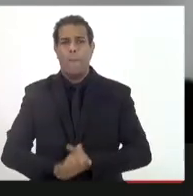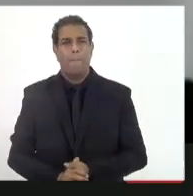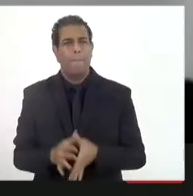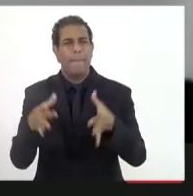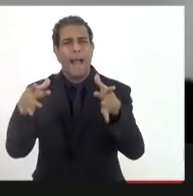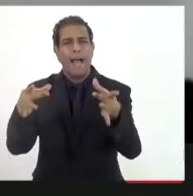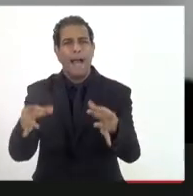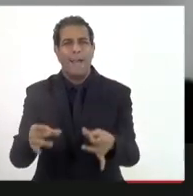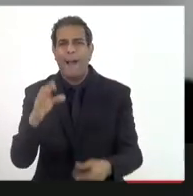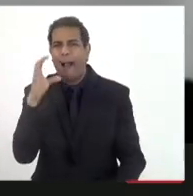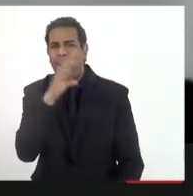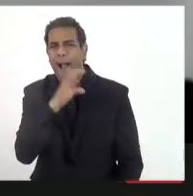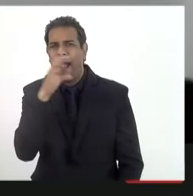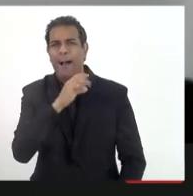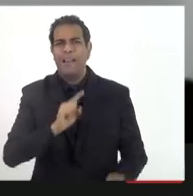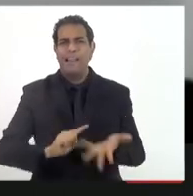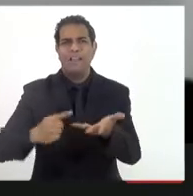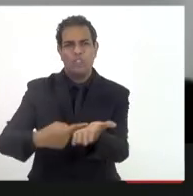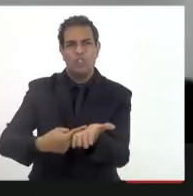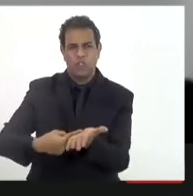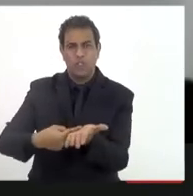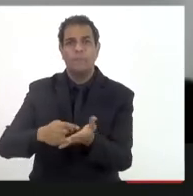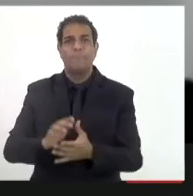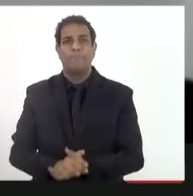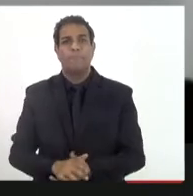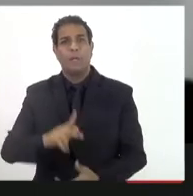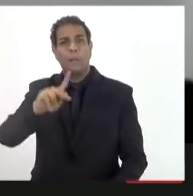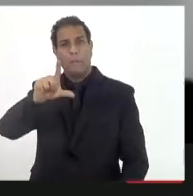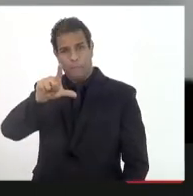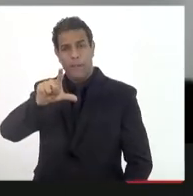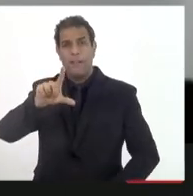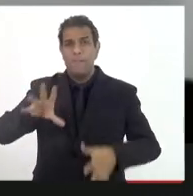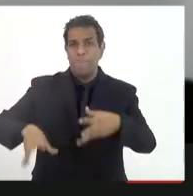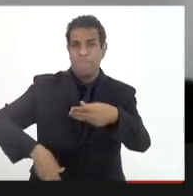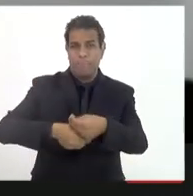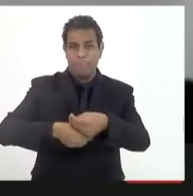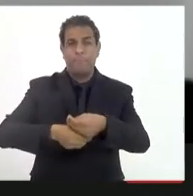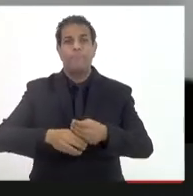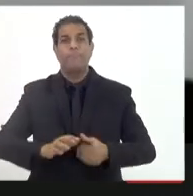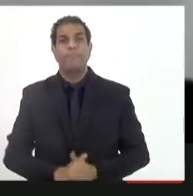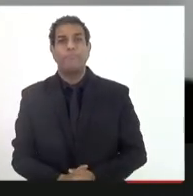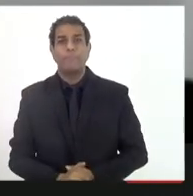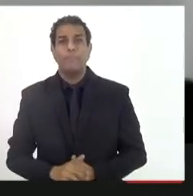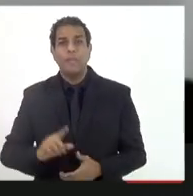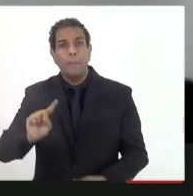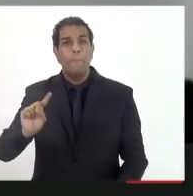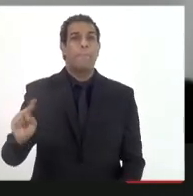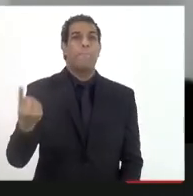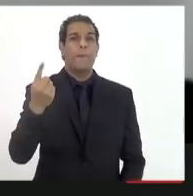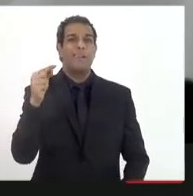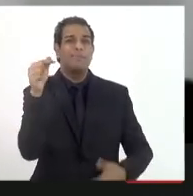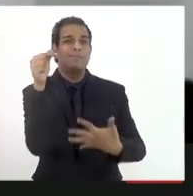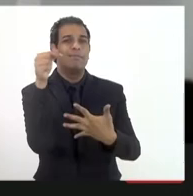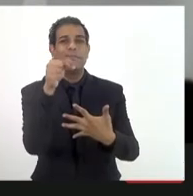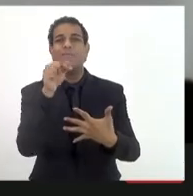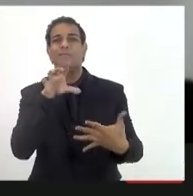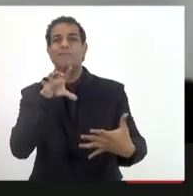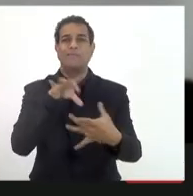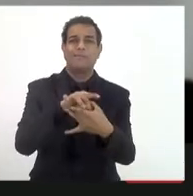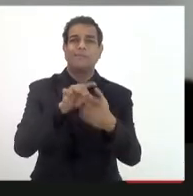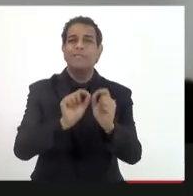Osório? Como a gente tinha combinado no projeto de lei complementar. E a primeira observação que eu queria fazer